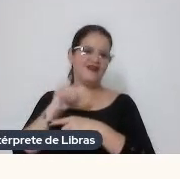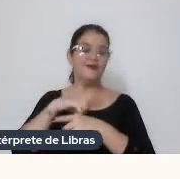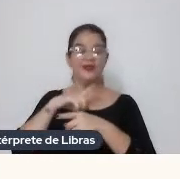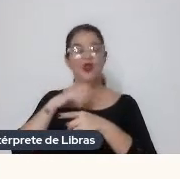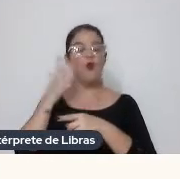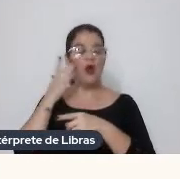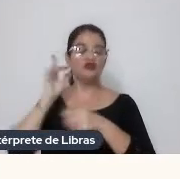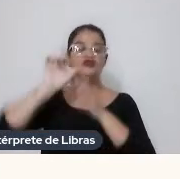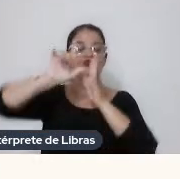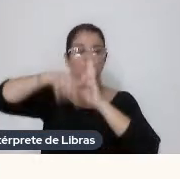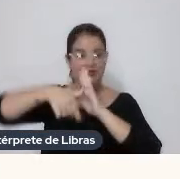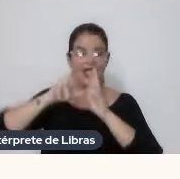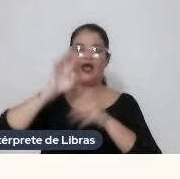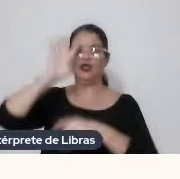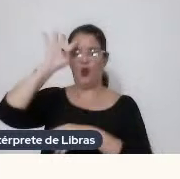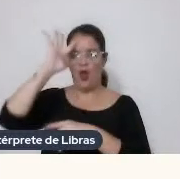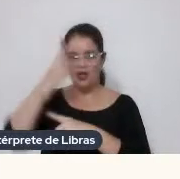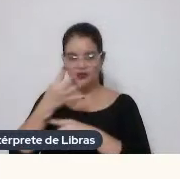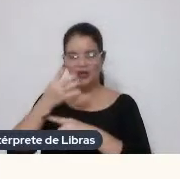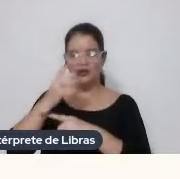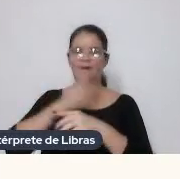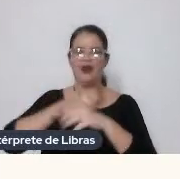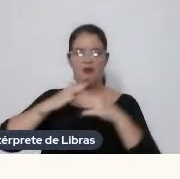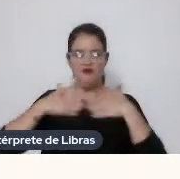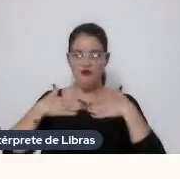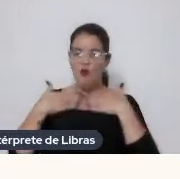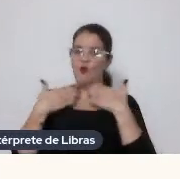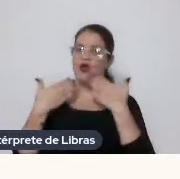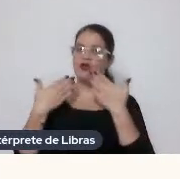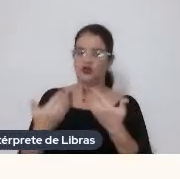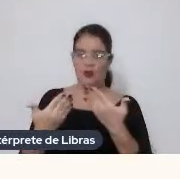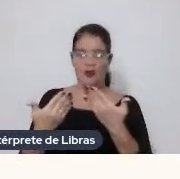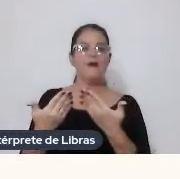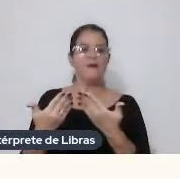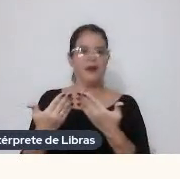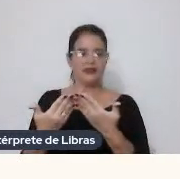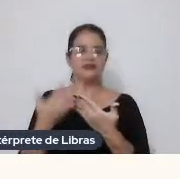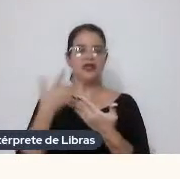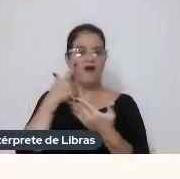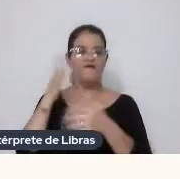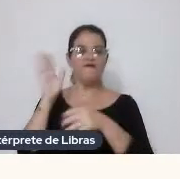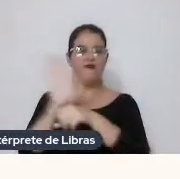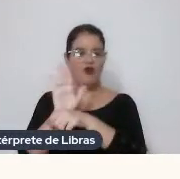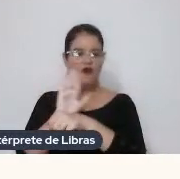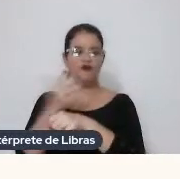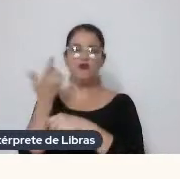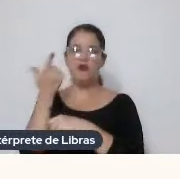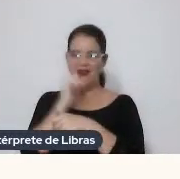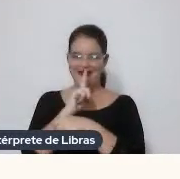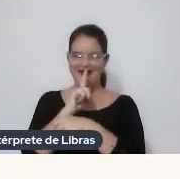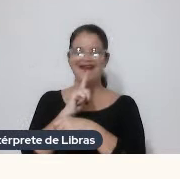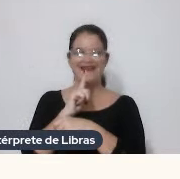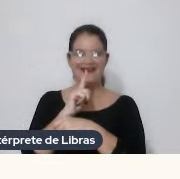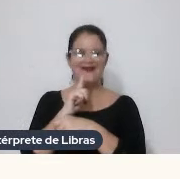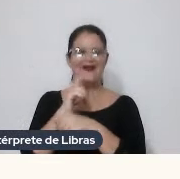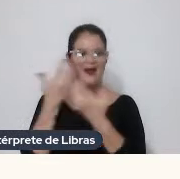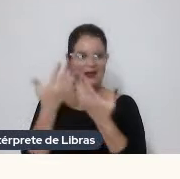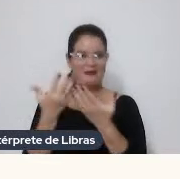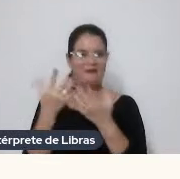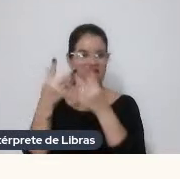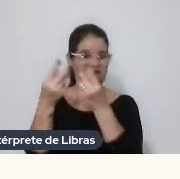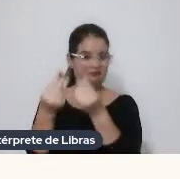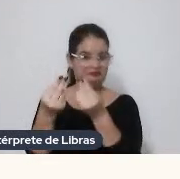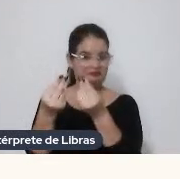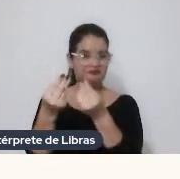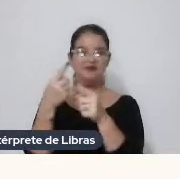dando resultado Para mim foi Uma surpresa E tanto Ver o filme Ganhando a Nessi Porque